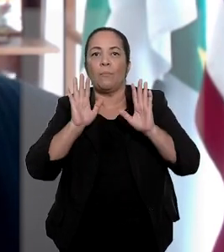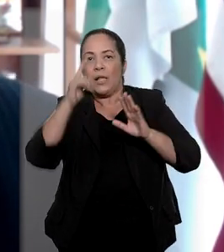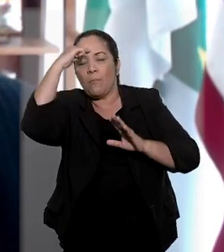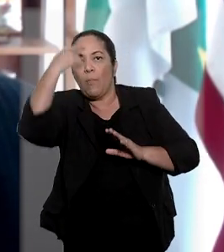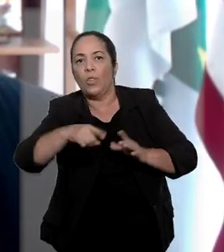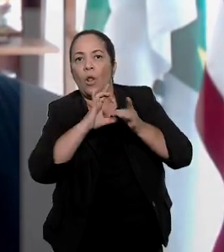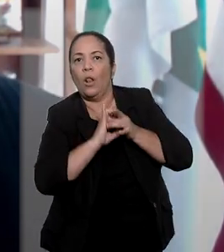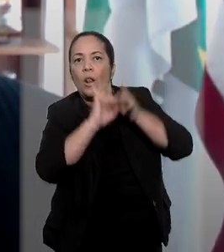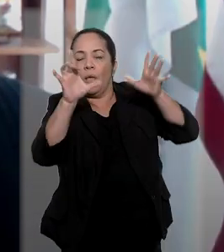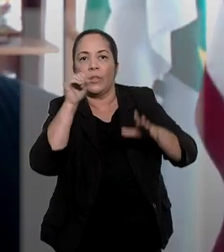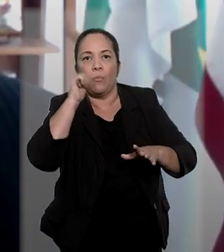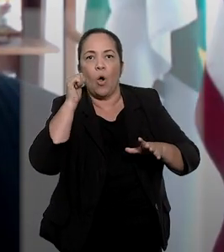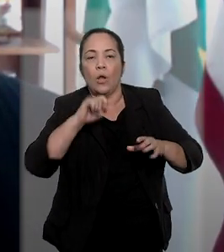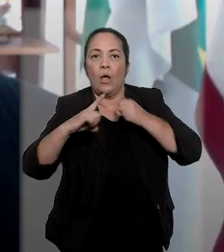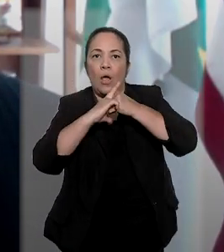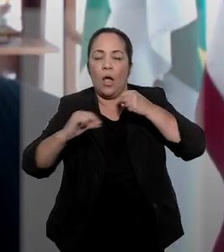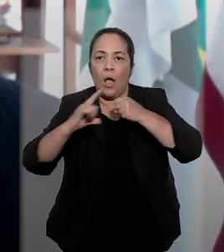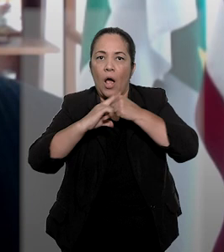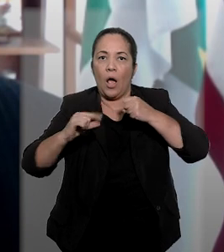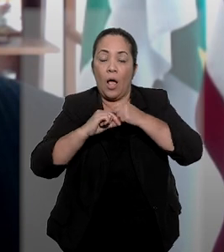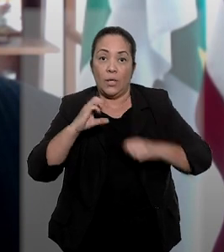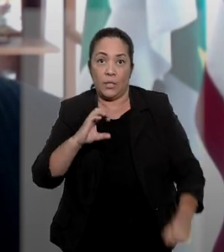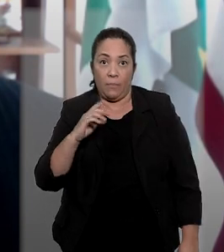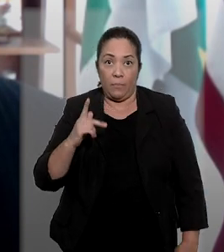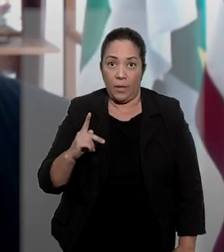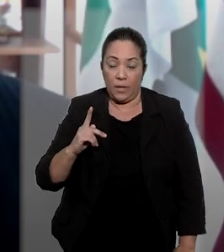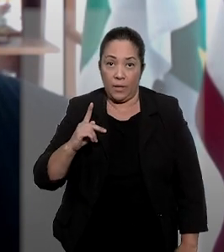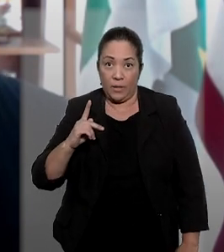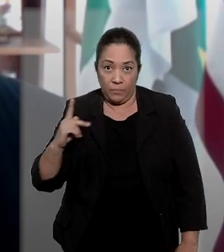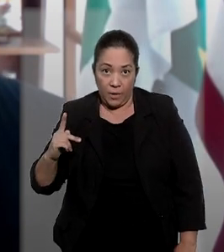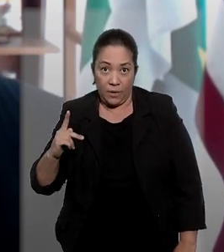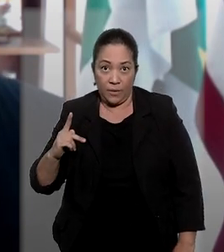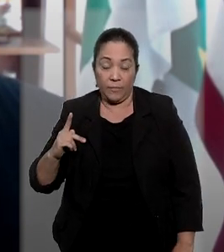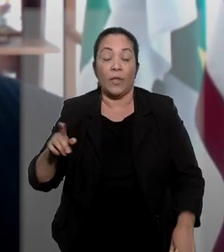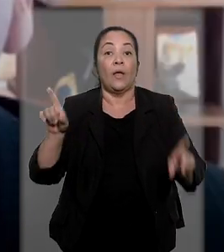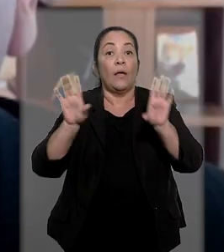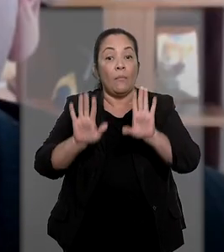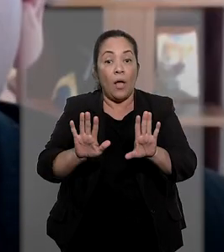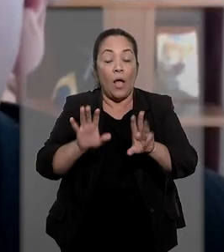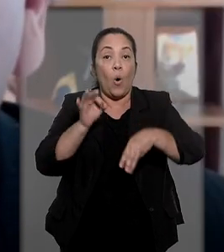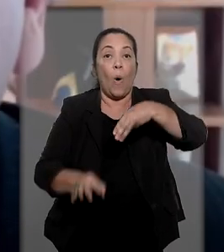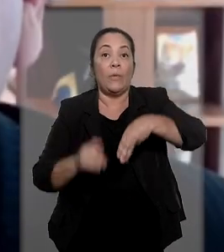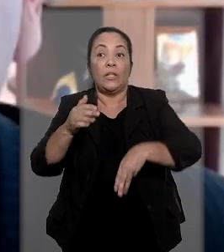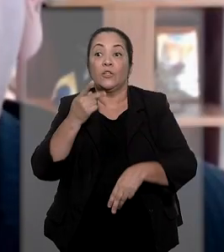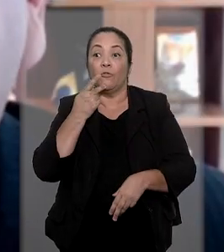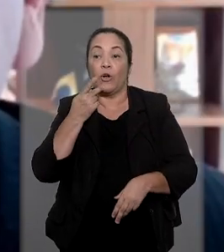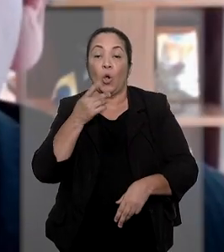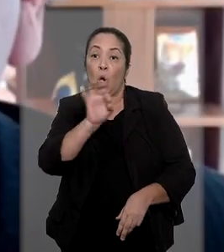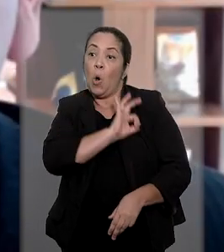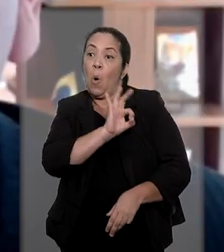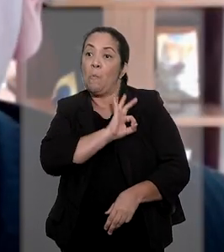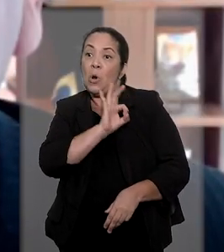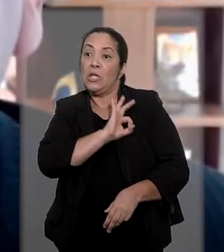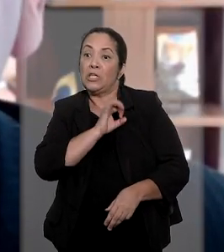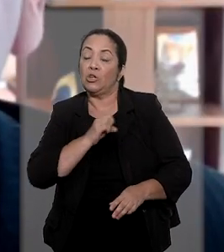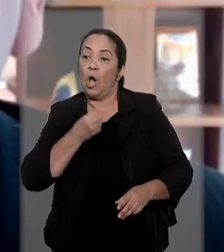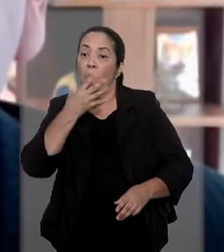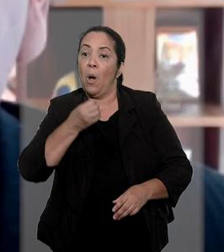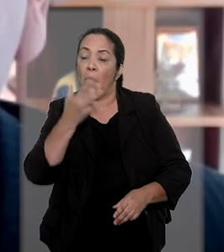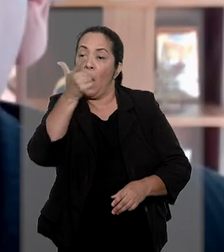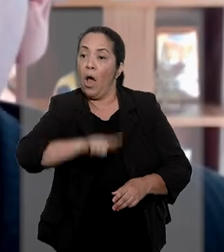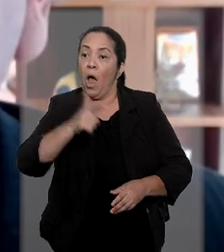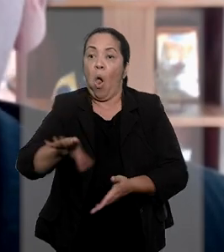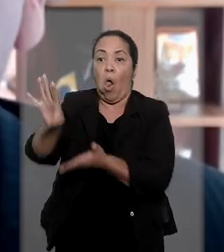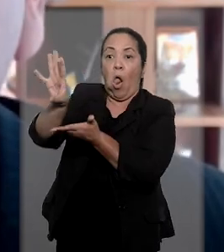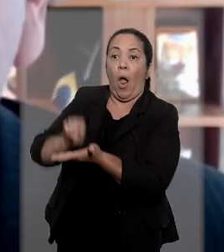fosse absolvida com base em artigo do Código de Processo Penal. O ministro apontou que os policiais apenas repetiram a versão